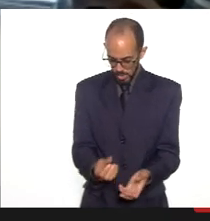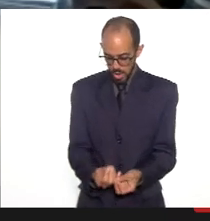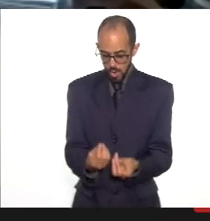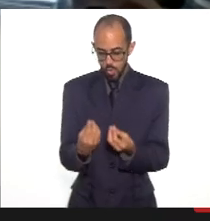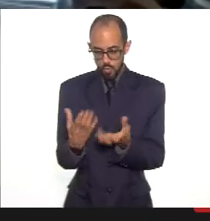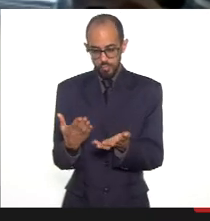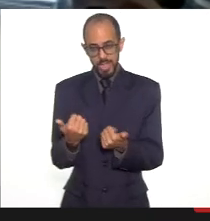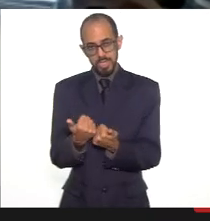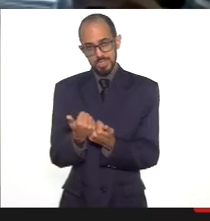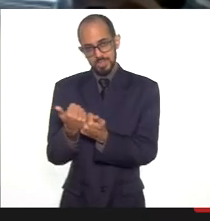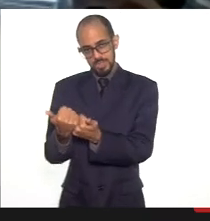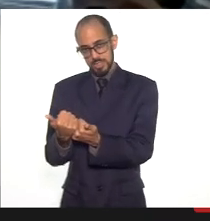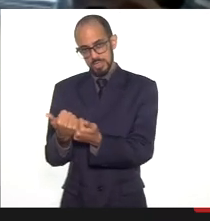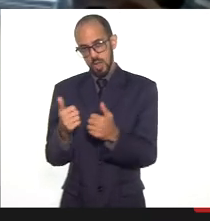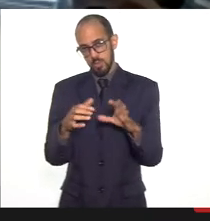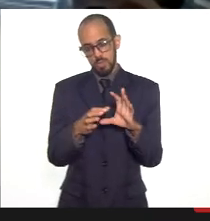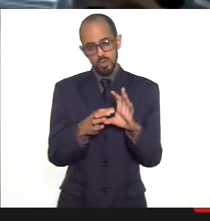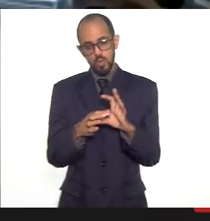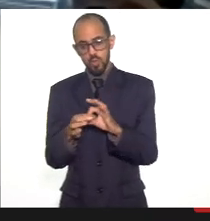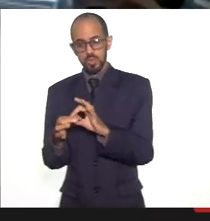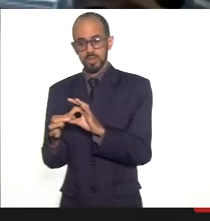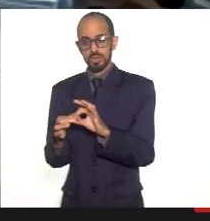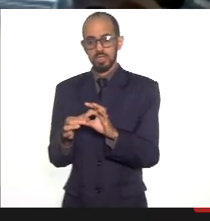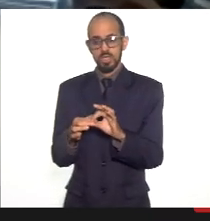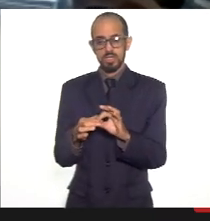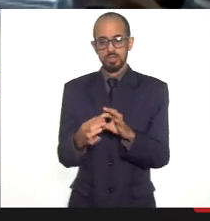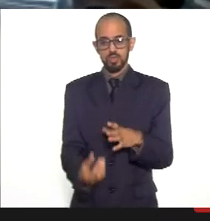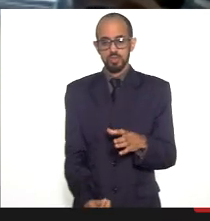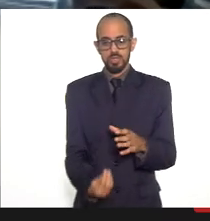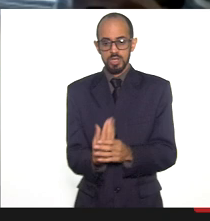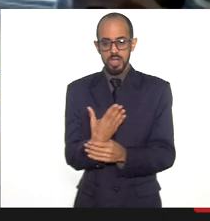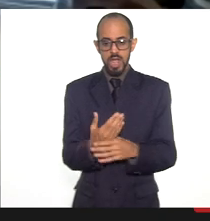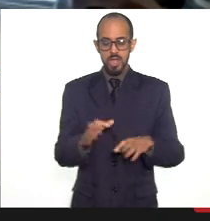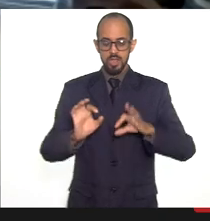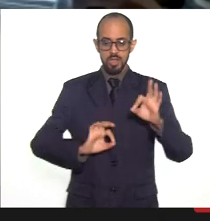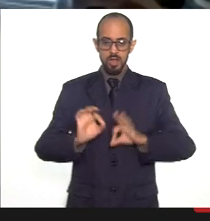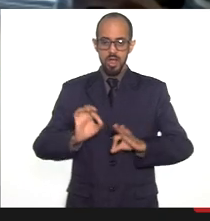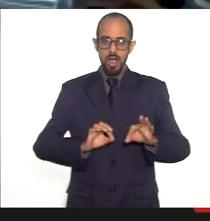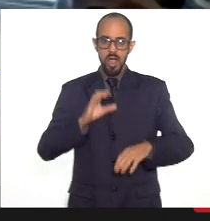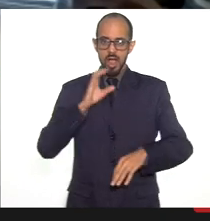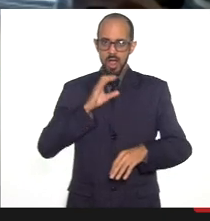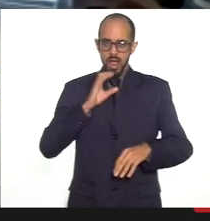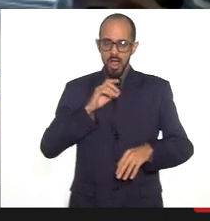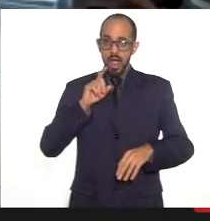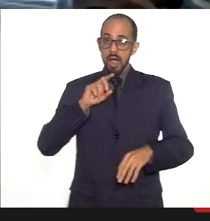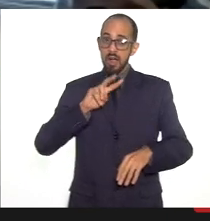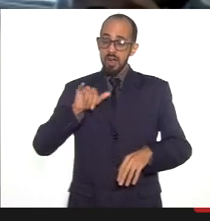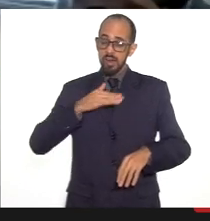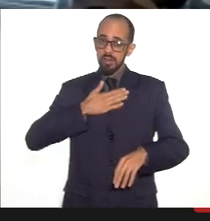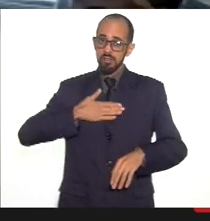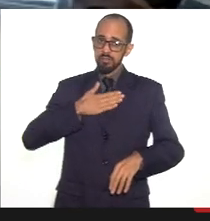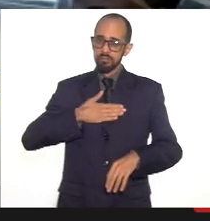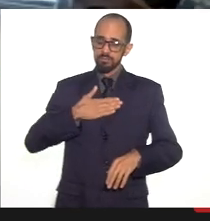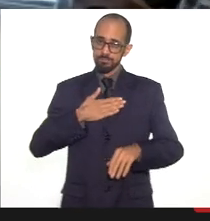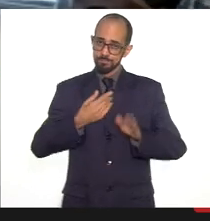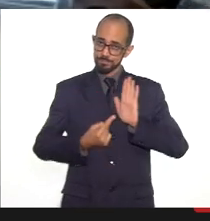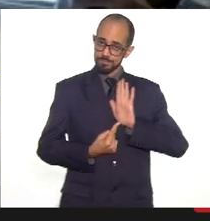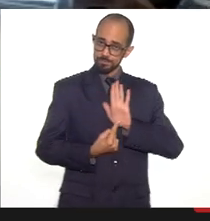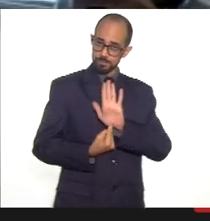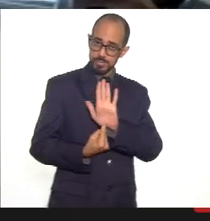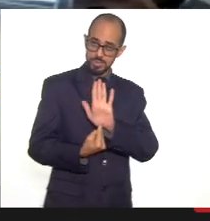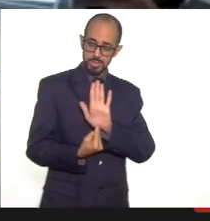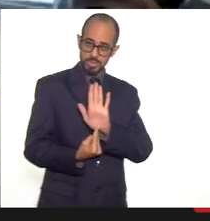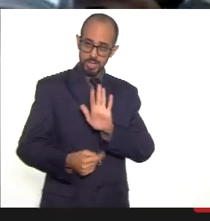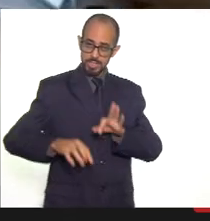assistencial por cenário definido no plano de contingência. Então, será um prazer ter a oportunidade de apresentar esse